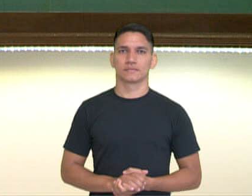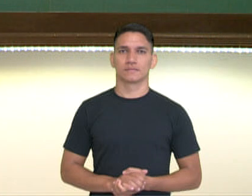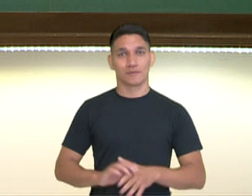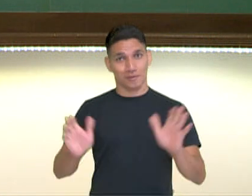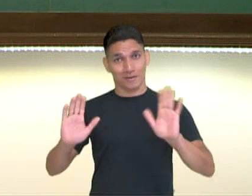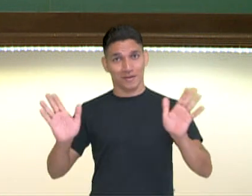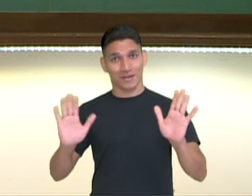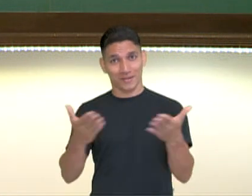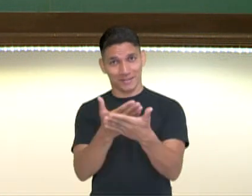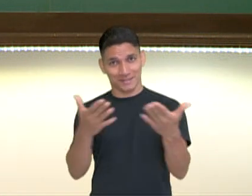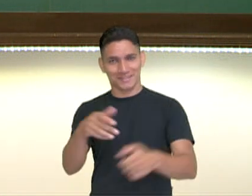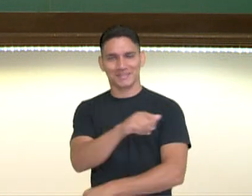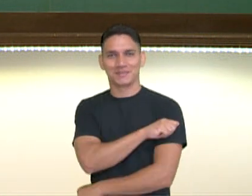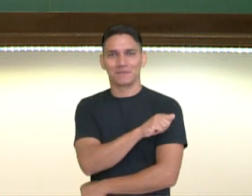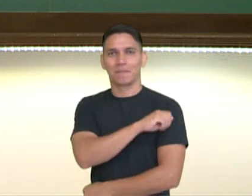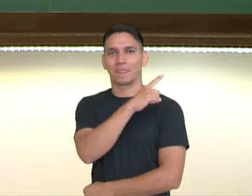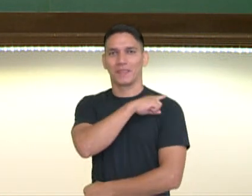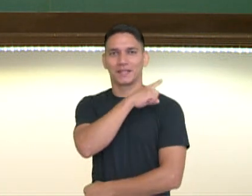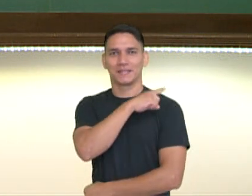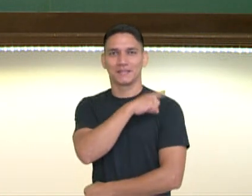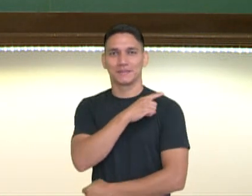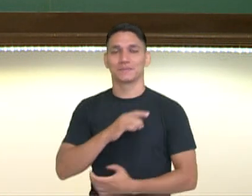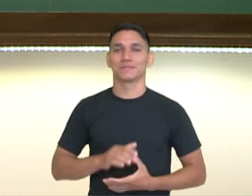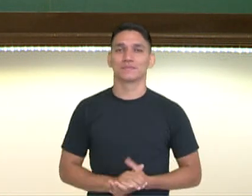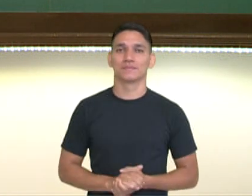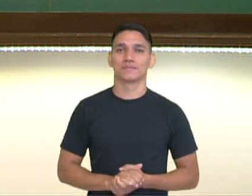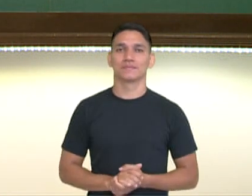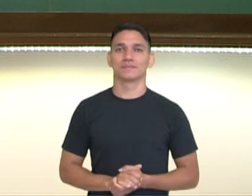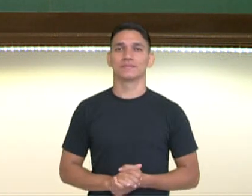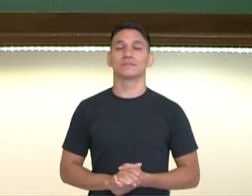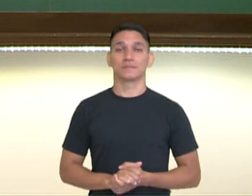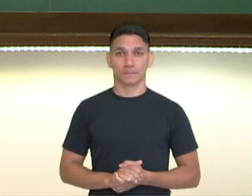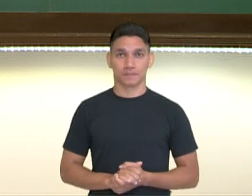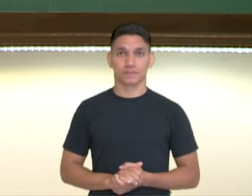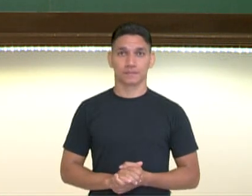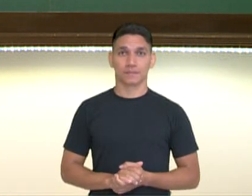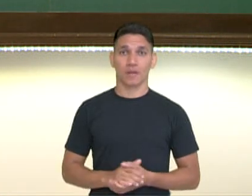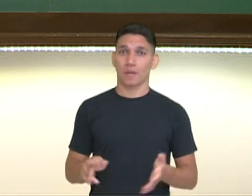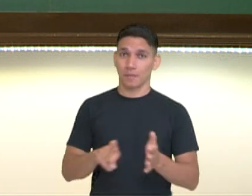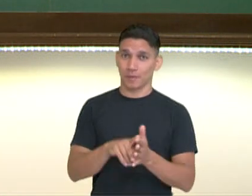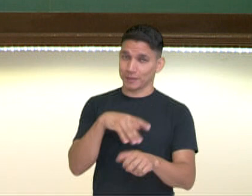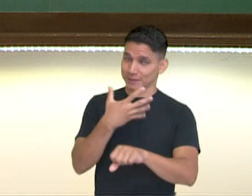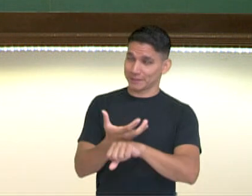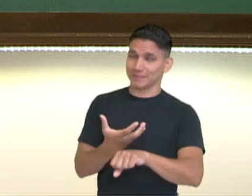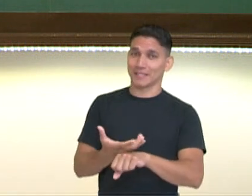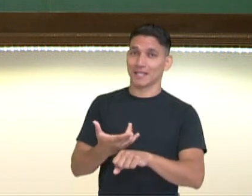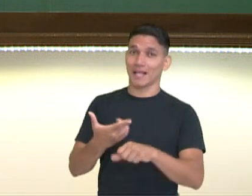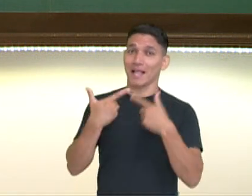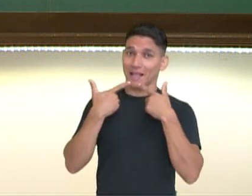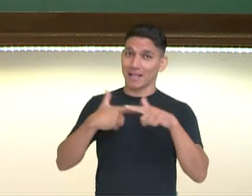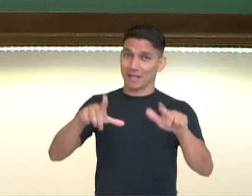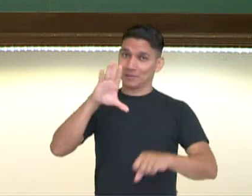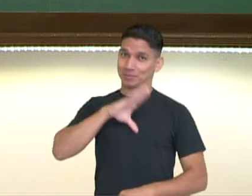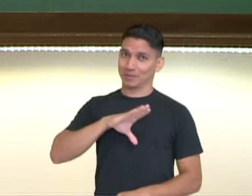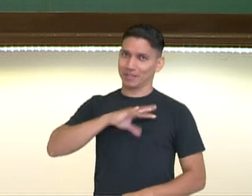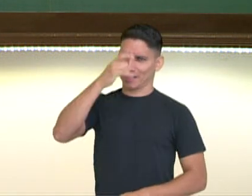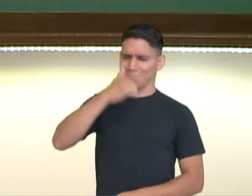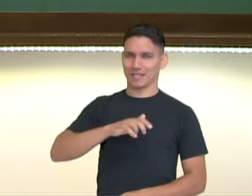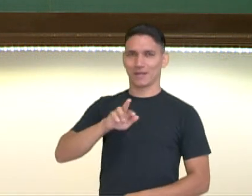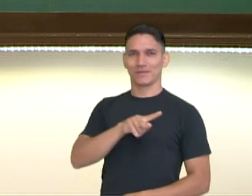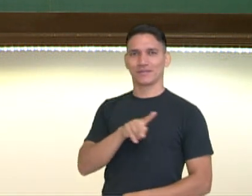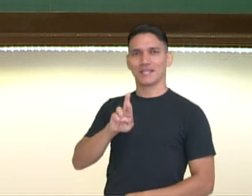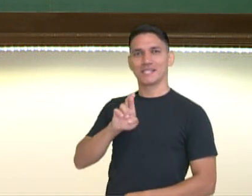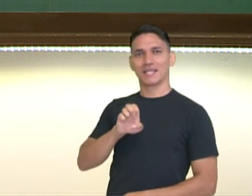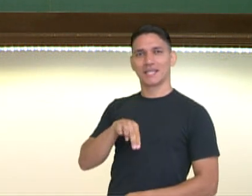Olá estudante da primeira série do ensino médio de língua portuguesa. Eu sou a Renata e nesse